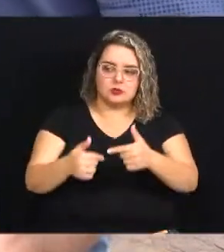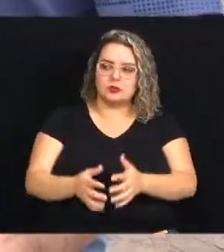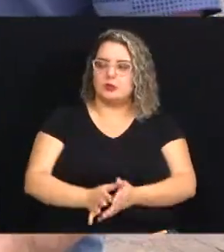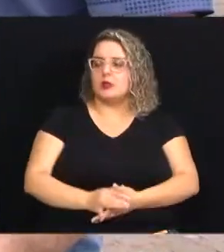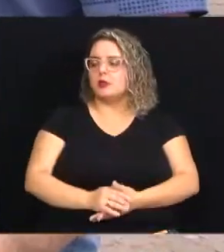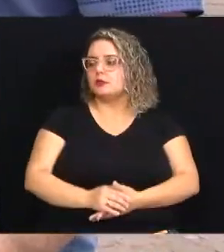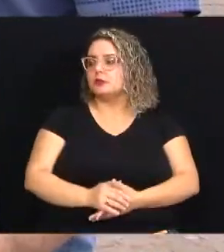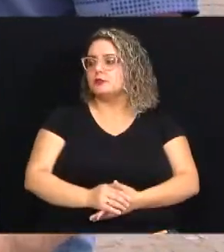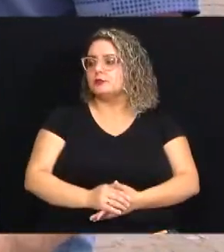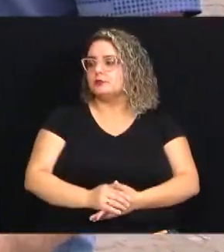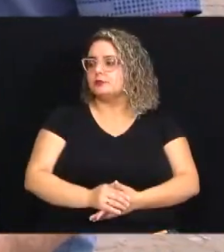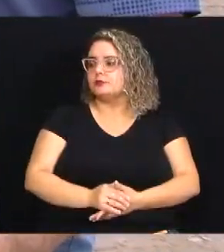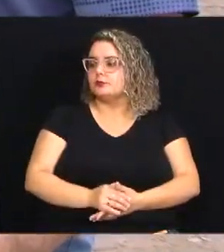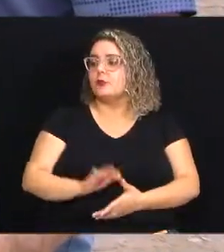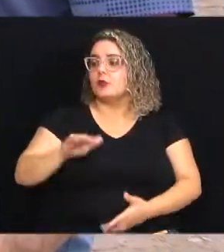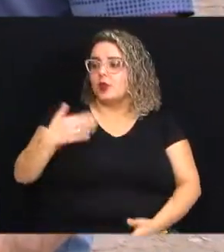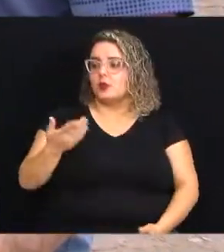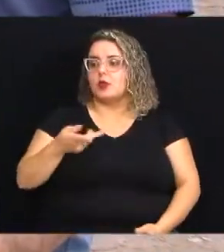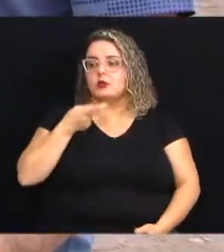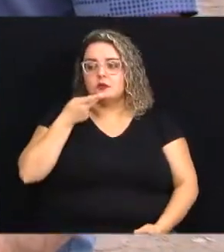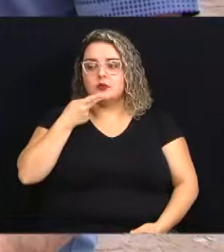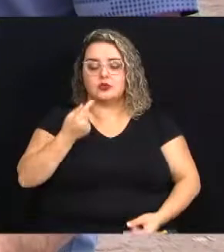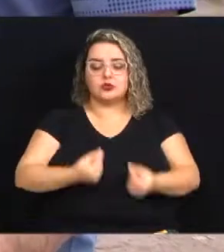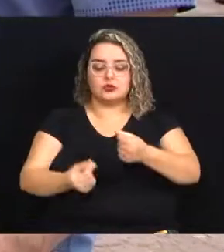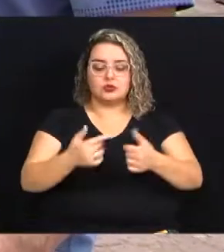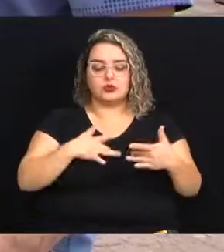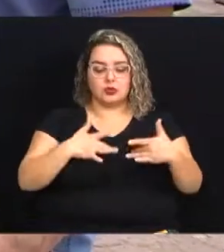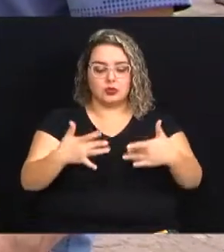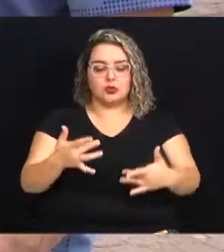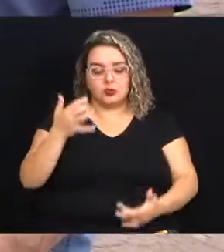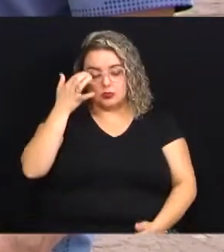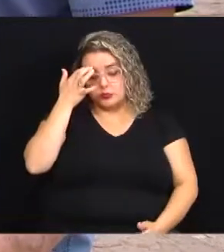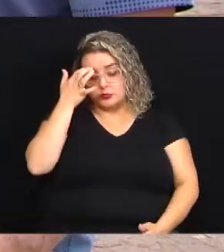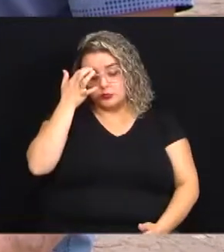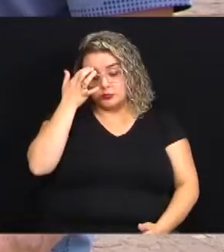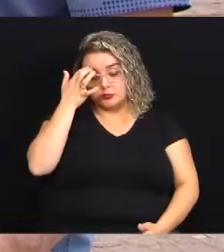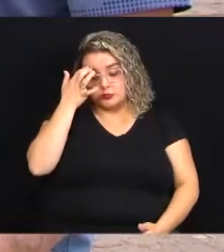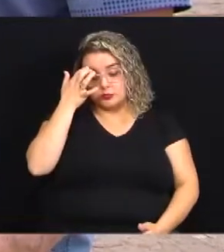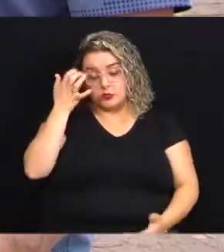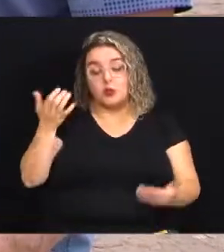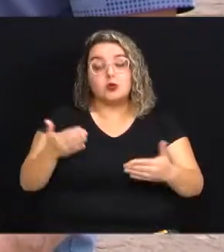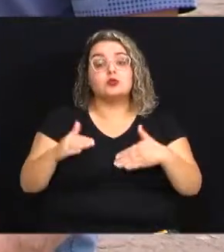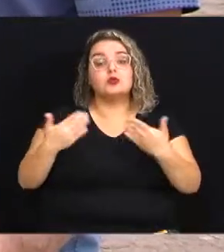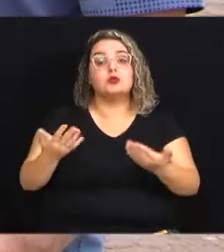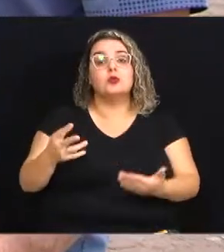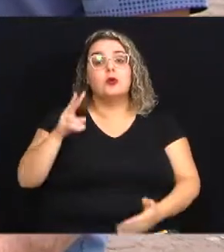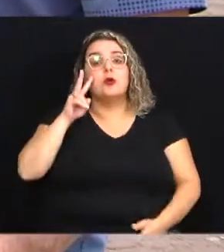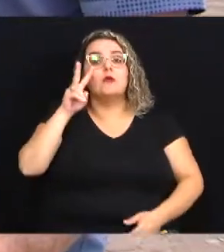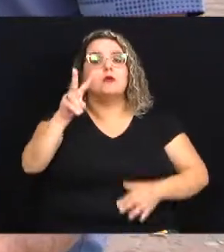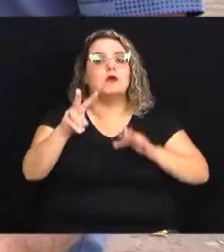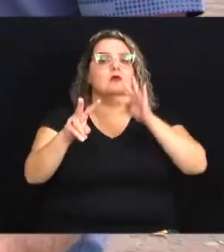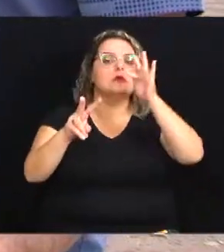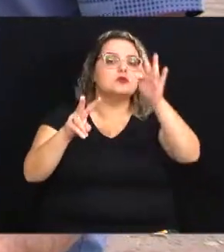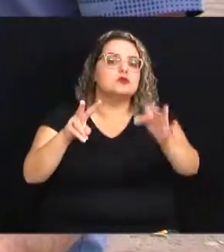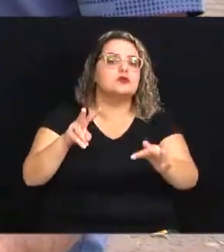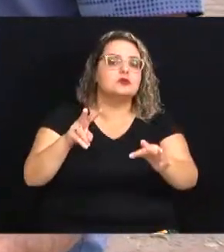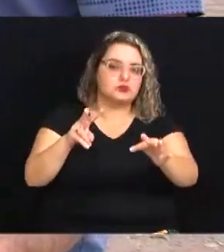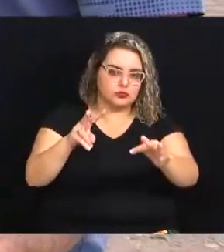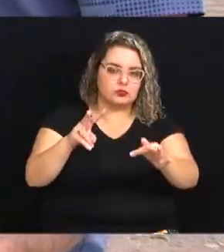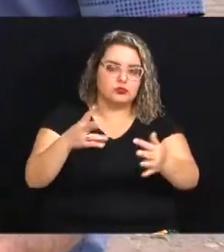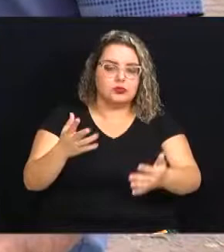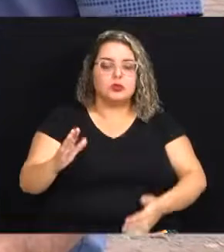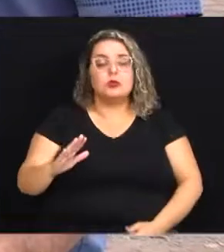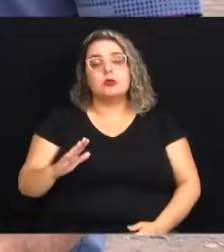trabalho Quando a gente fala em economia solidária hoje qual é a visão de futuro da secretaria